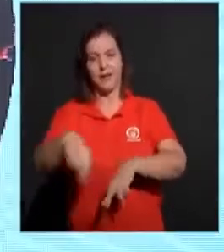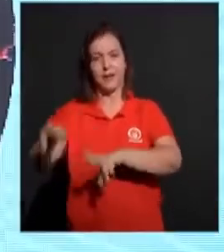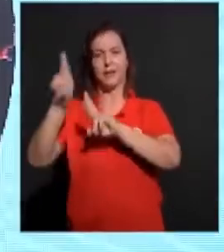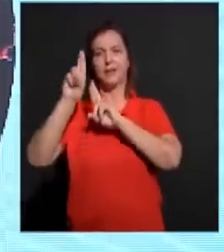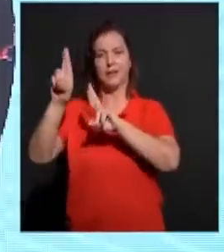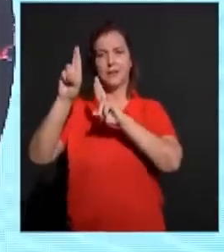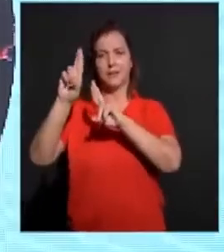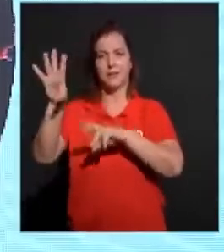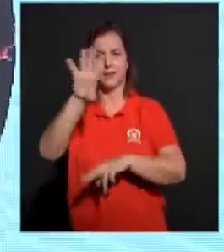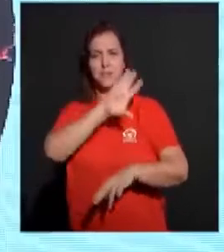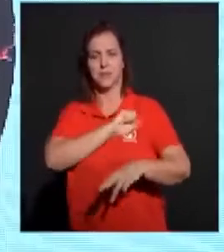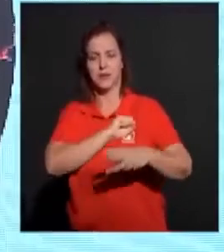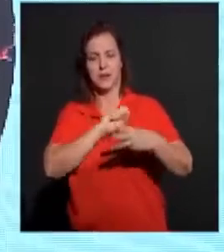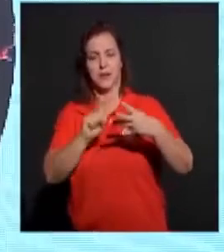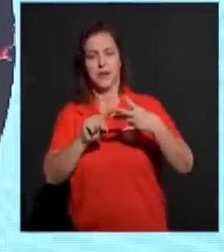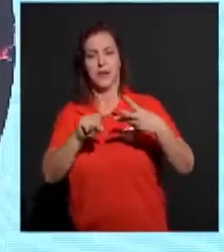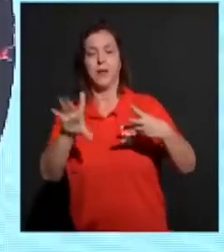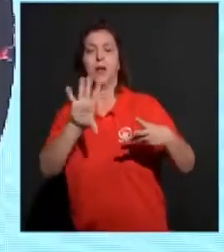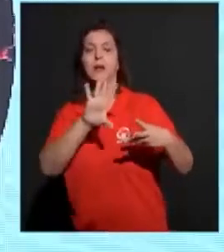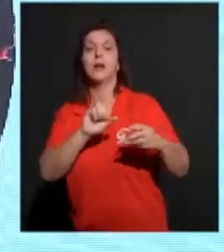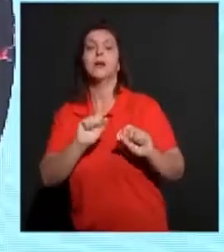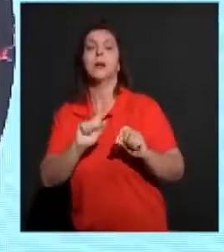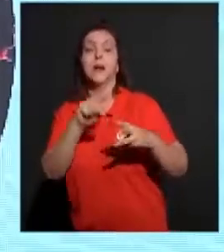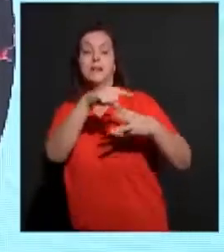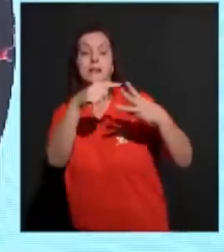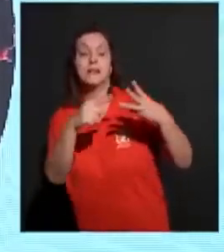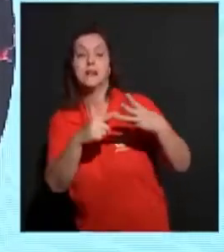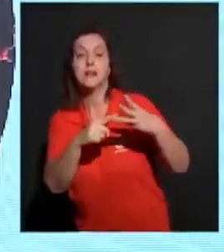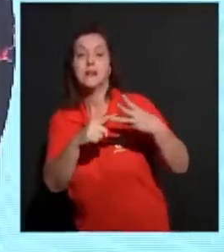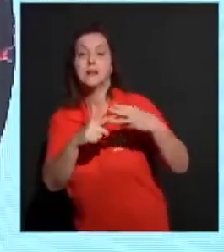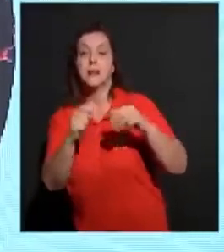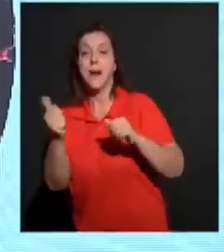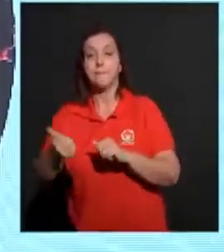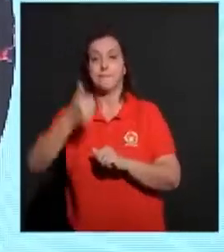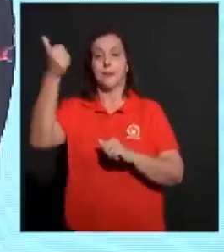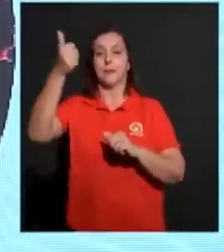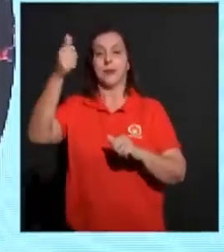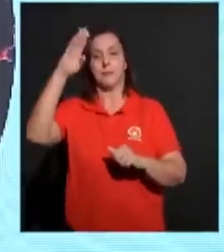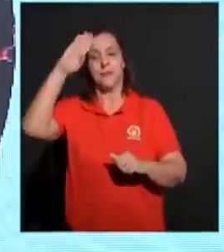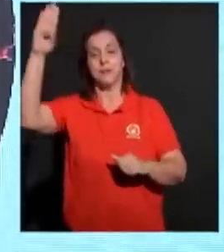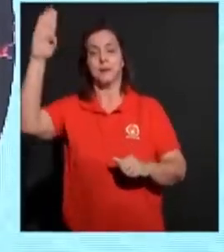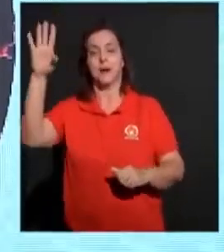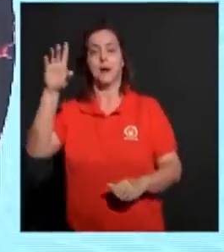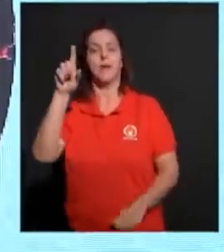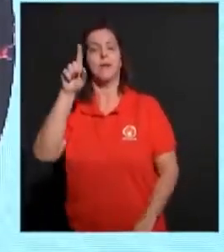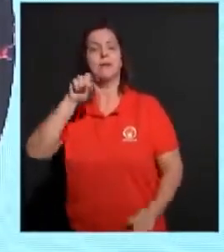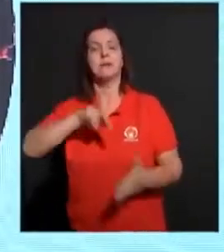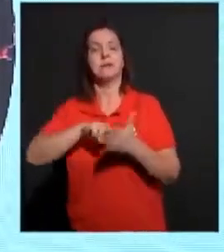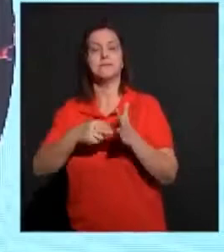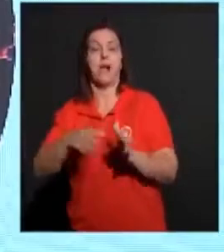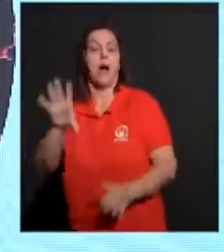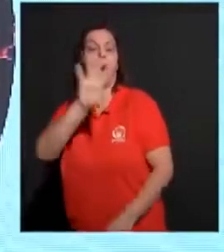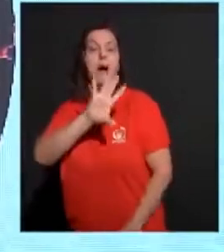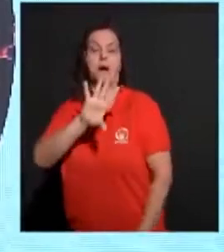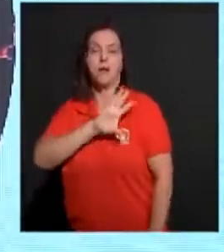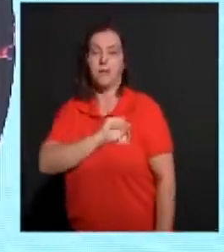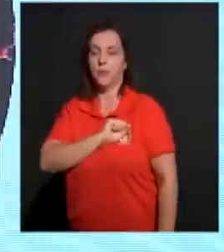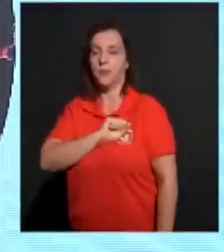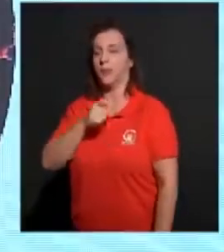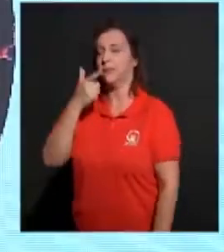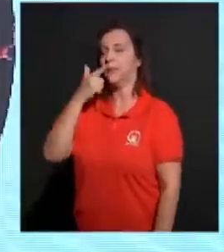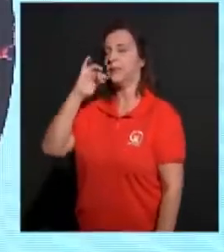amor. Estas três, mas a maior delas é o amor. Pai, nessa manhã, me coloca à sua